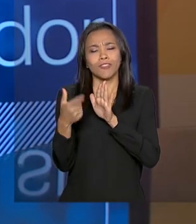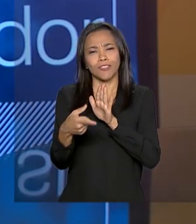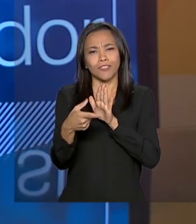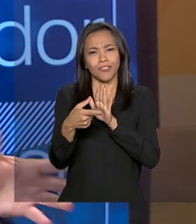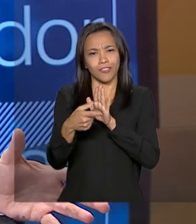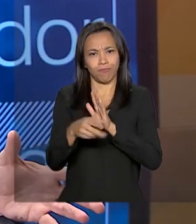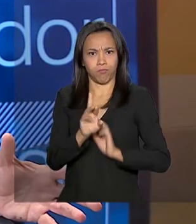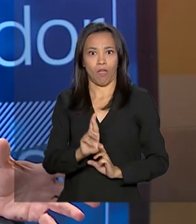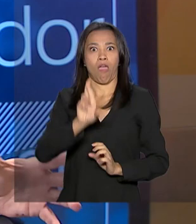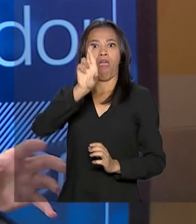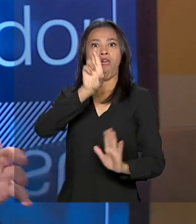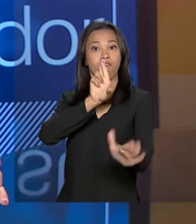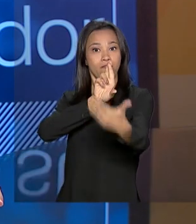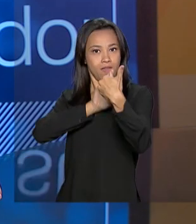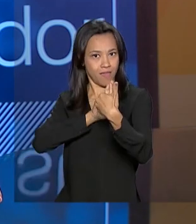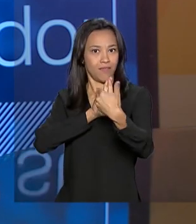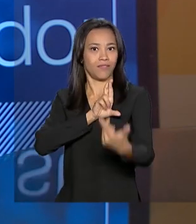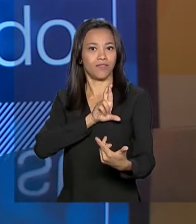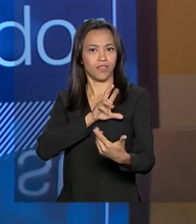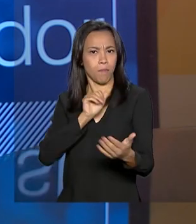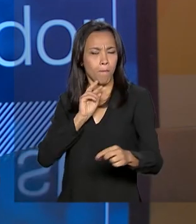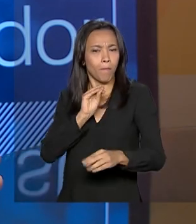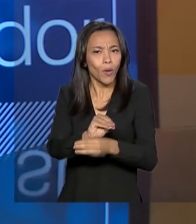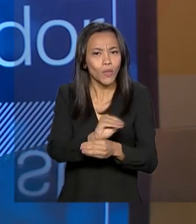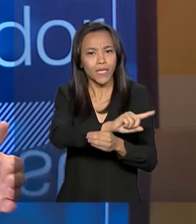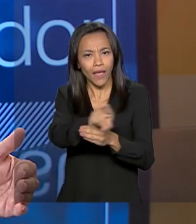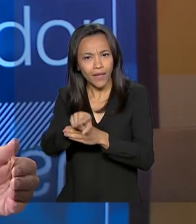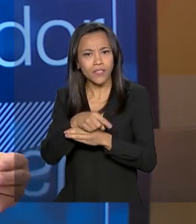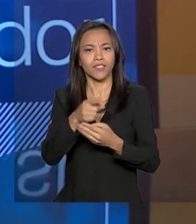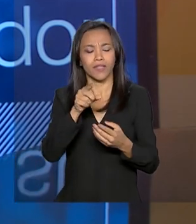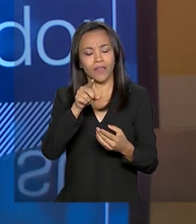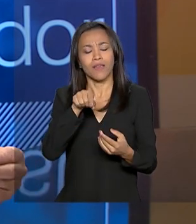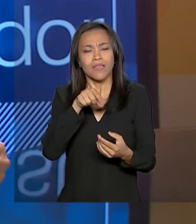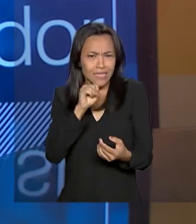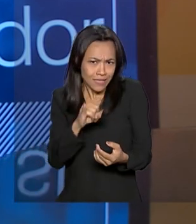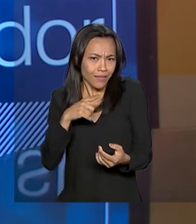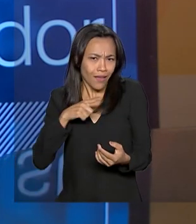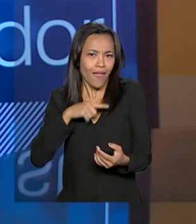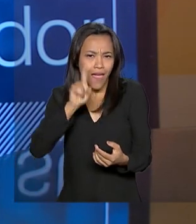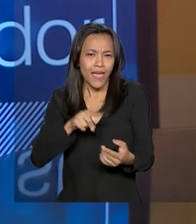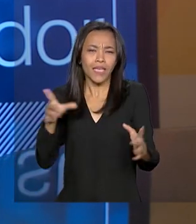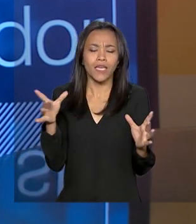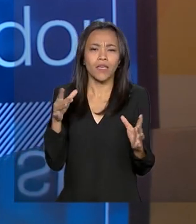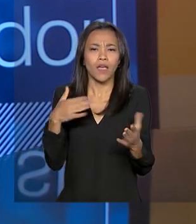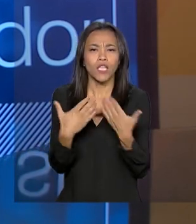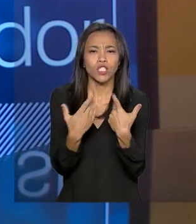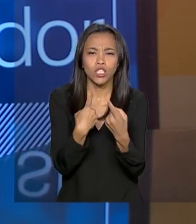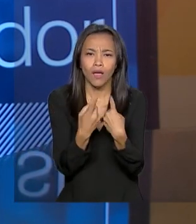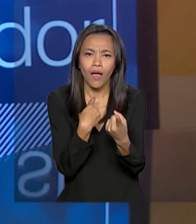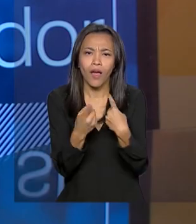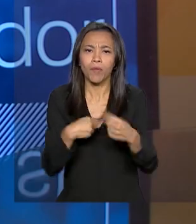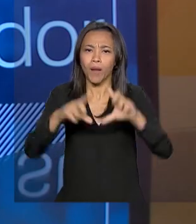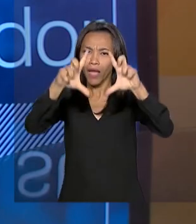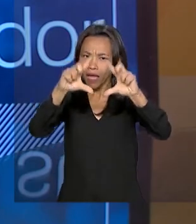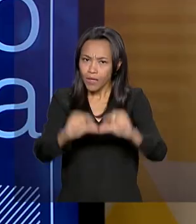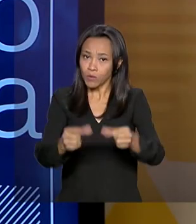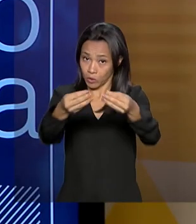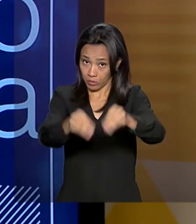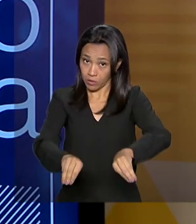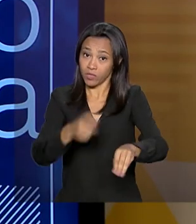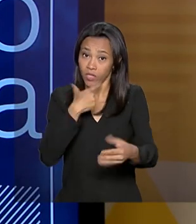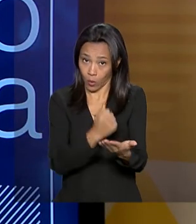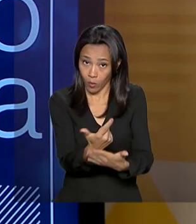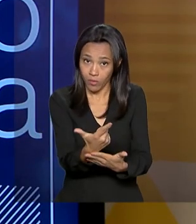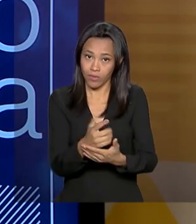consumidor? E se existir, é aquele que busca o diálogo para harmonizar as relações de consumo? Sim,